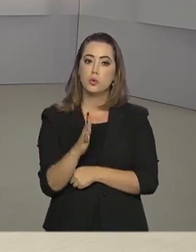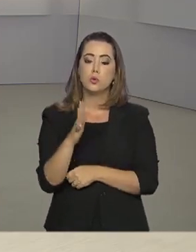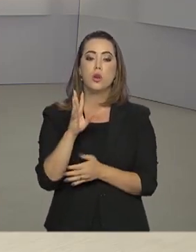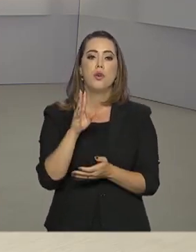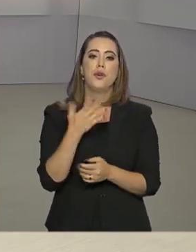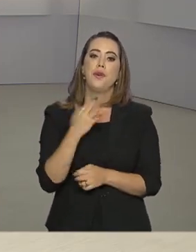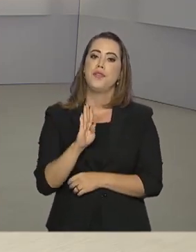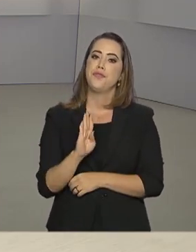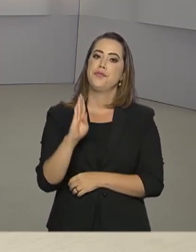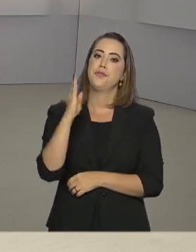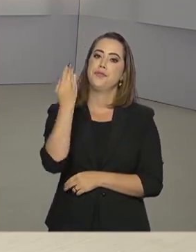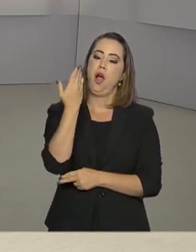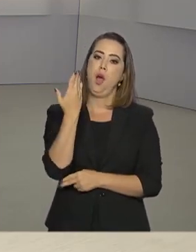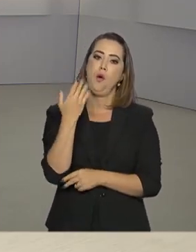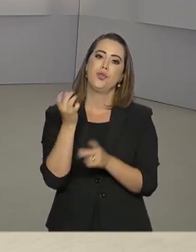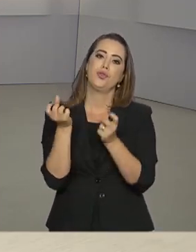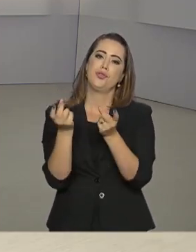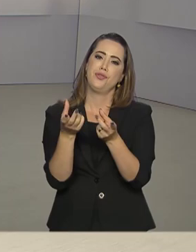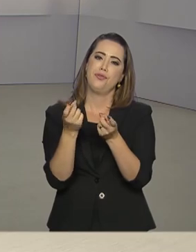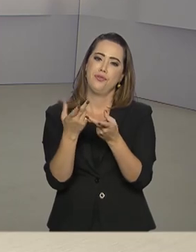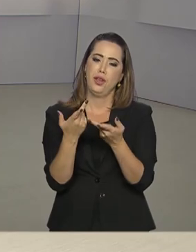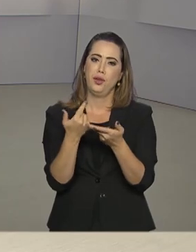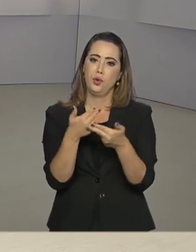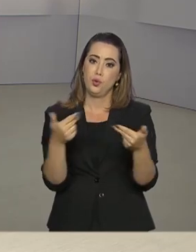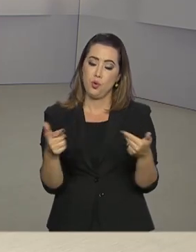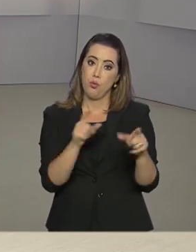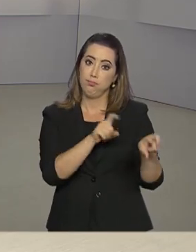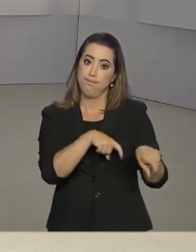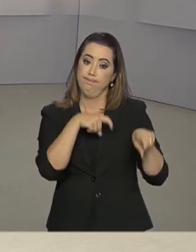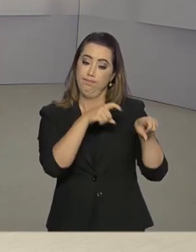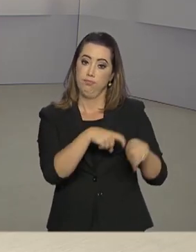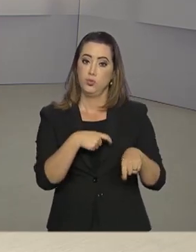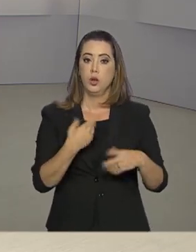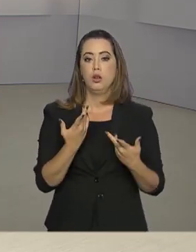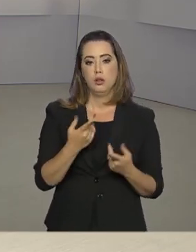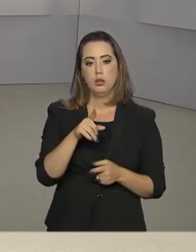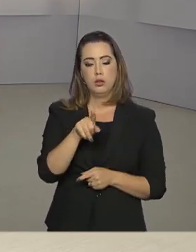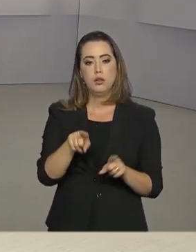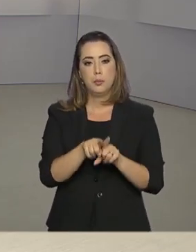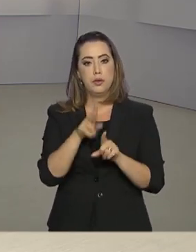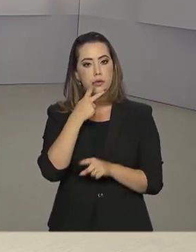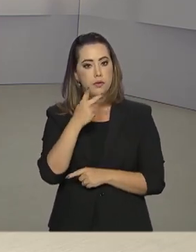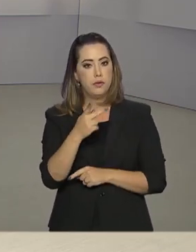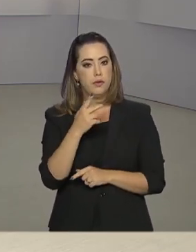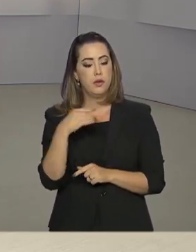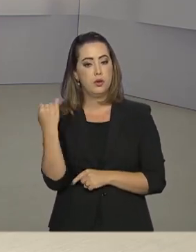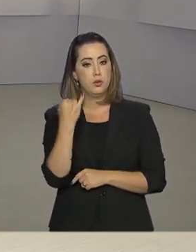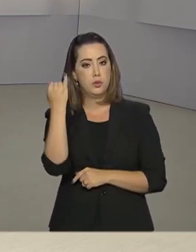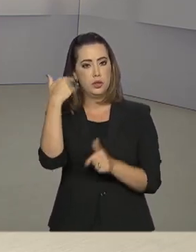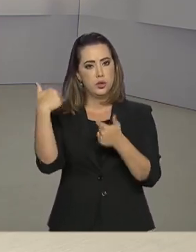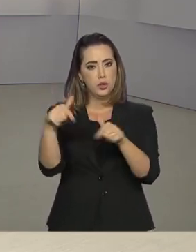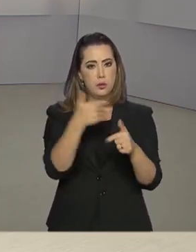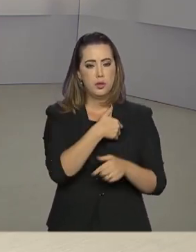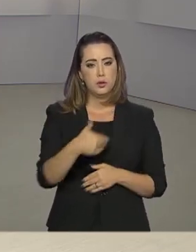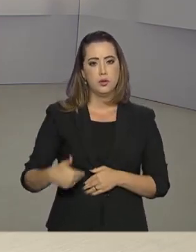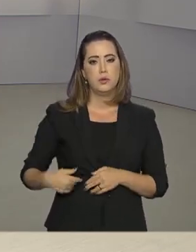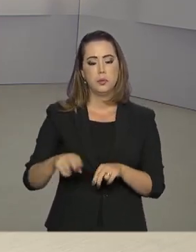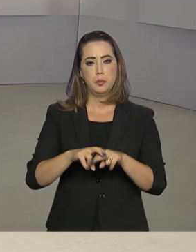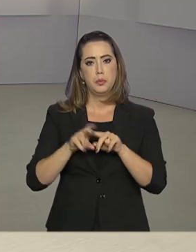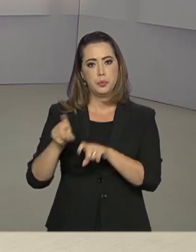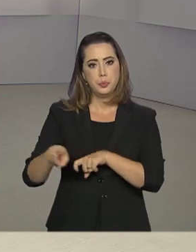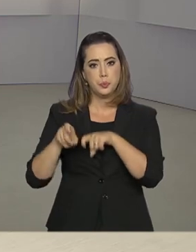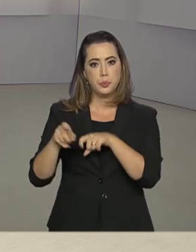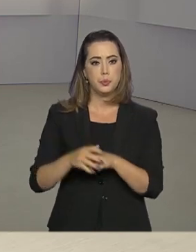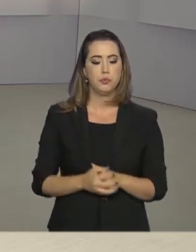falsificação e o comércio ilegal de produtos agrícolas. Mourão aproveitou para destacar as ações do governo em prol do agronegócio.